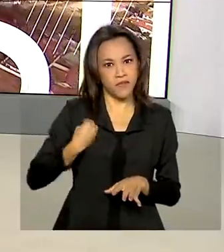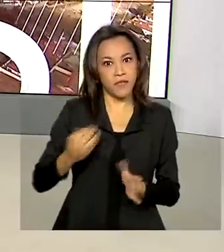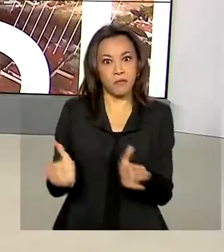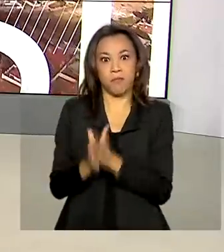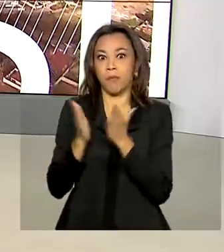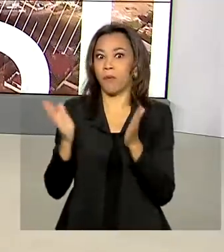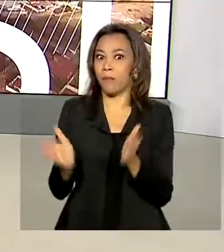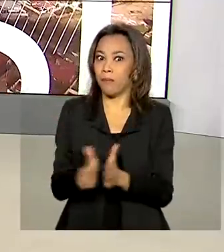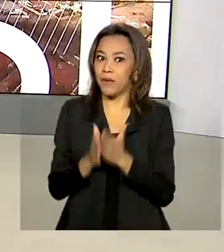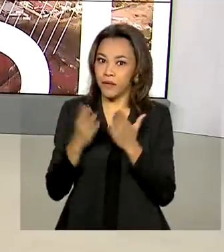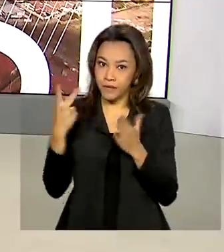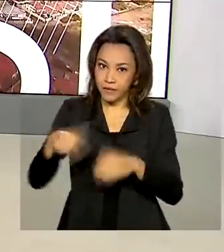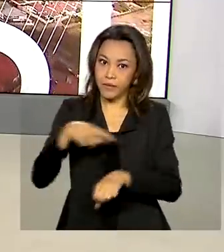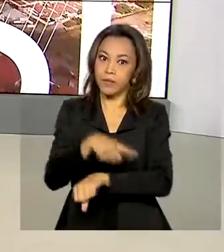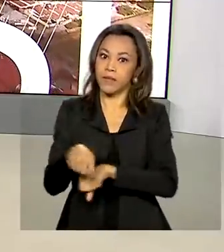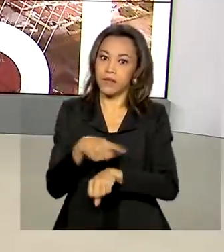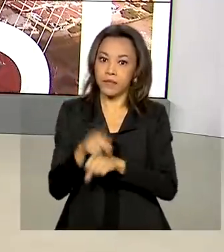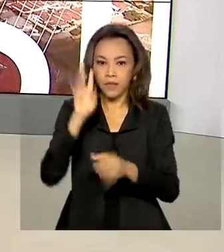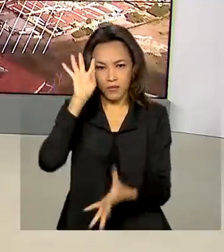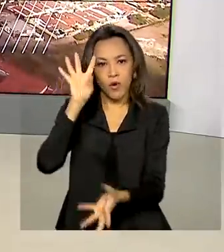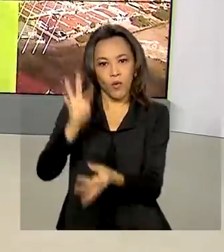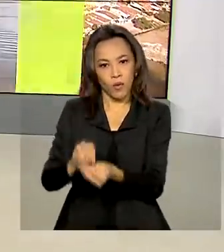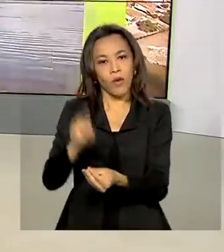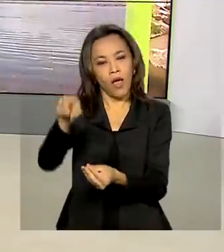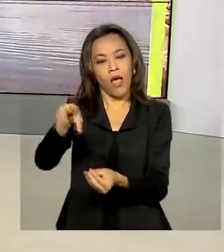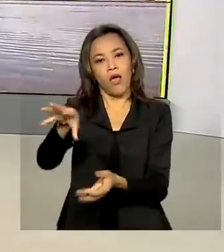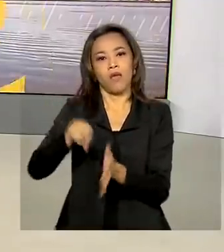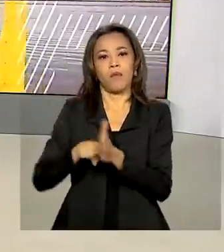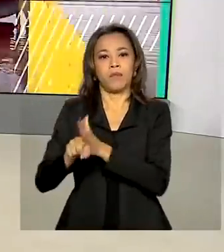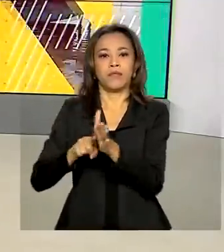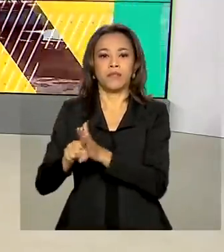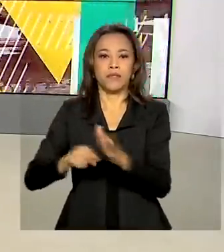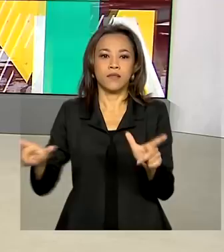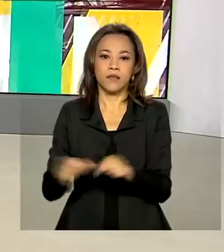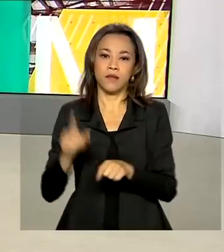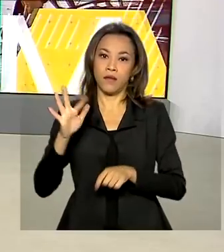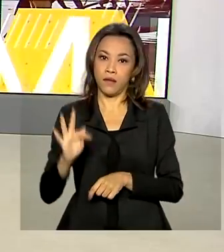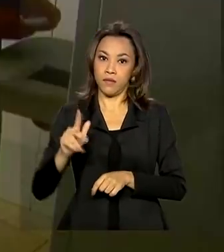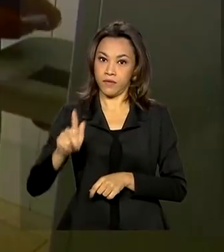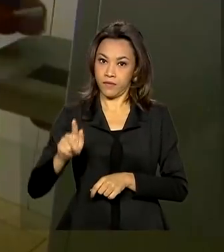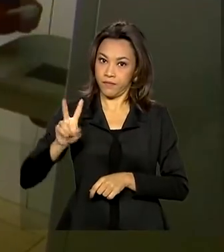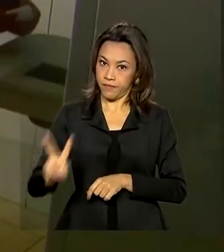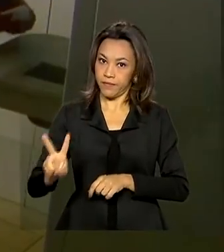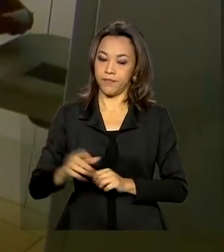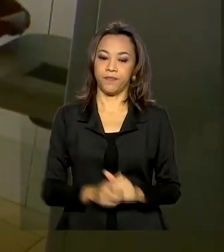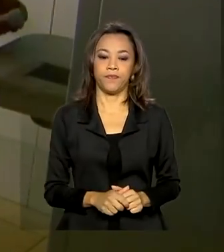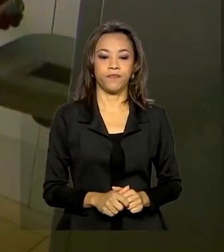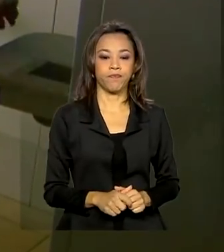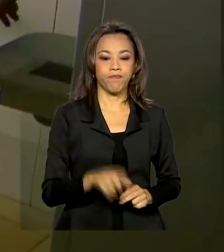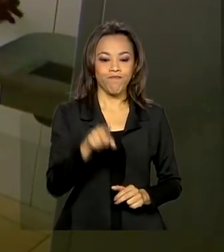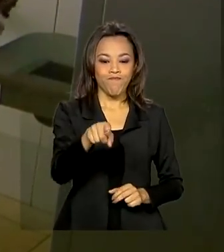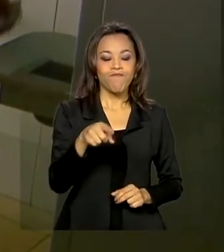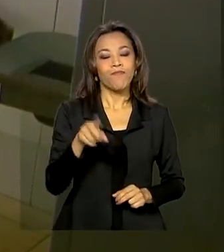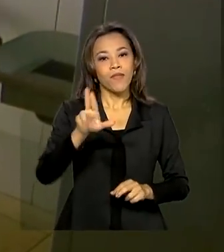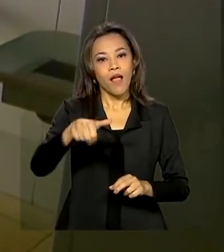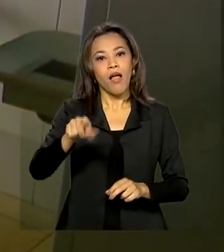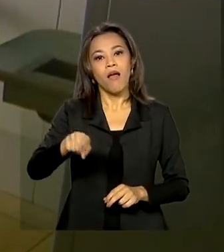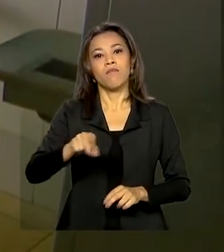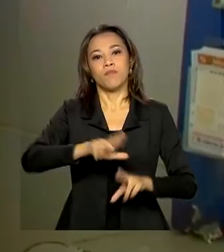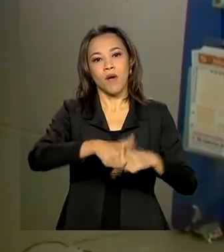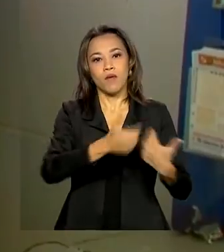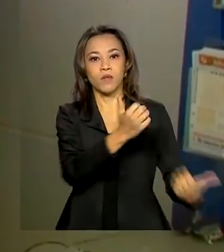de pobreza no país. A conclusão está em um estudo da Fundação Getúlio Vargas. Foi com o auxílio